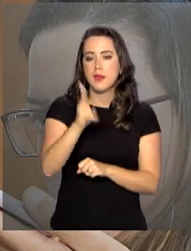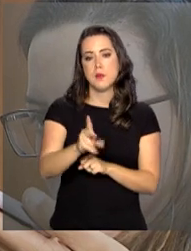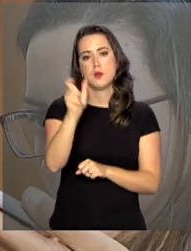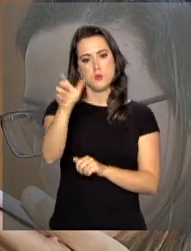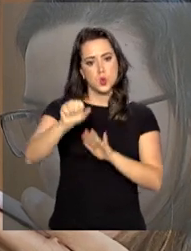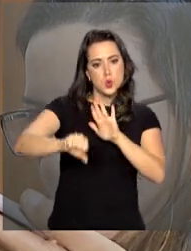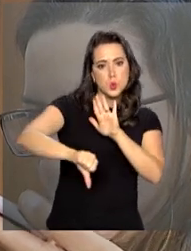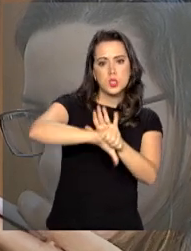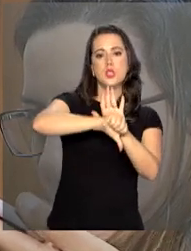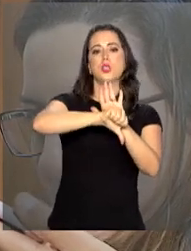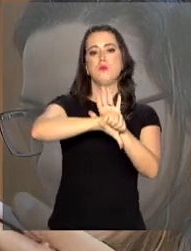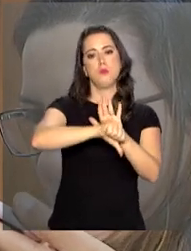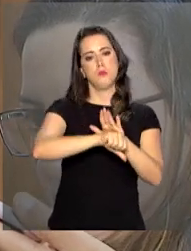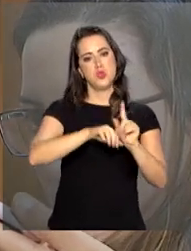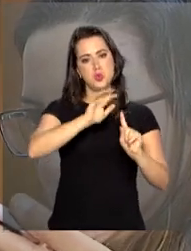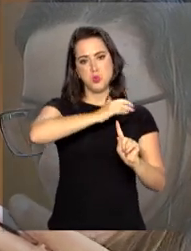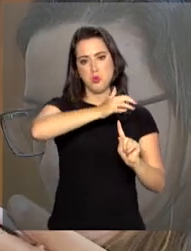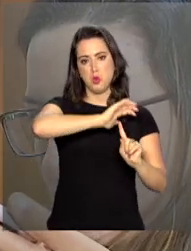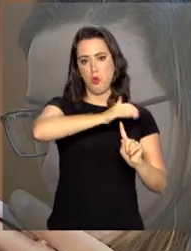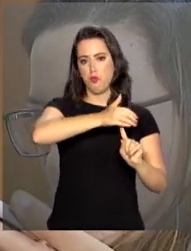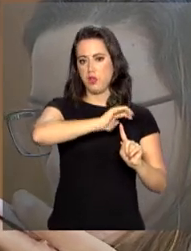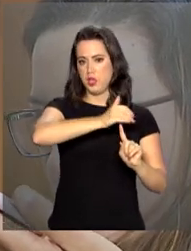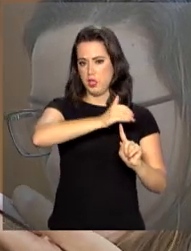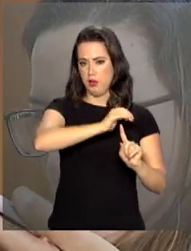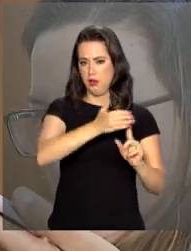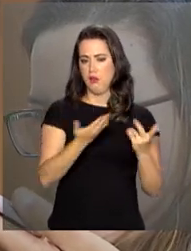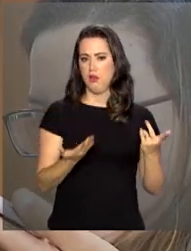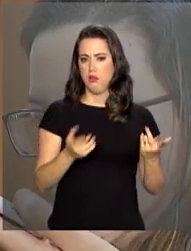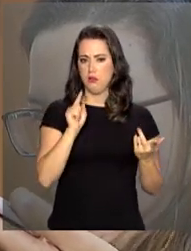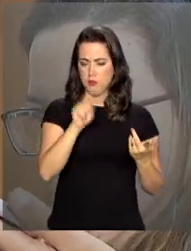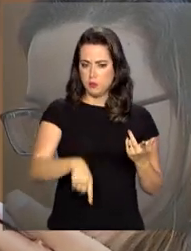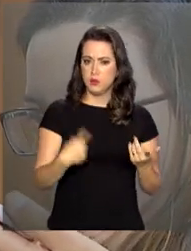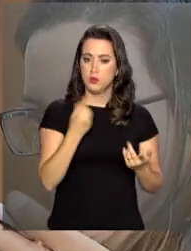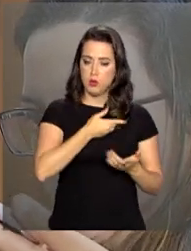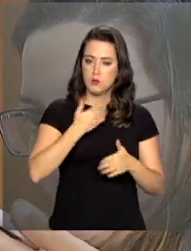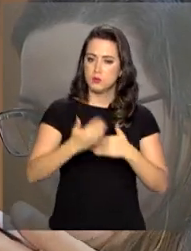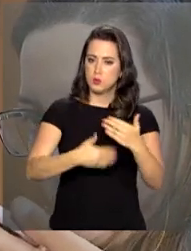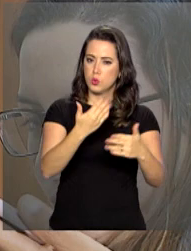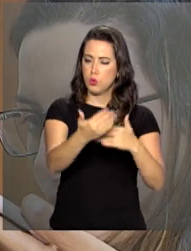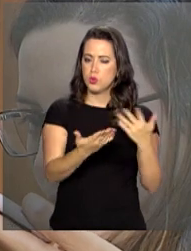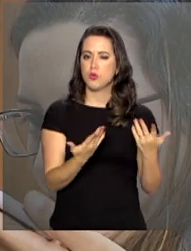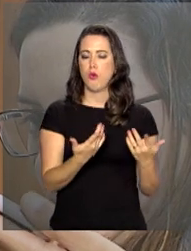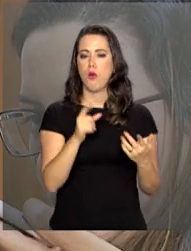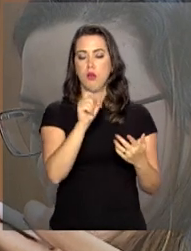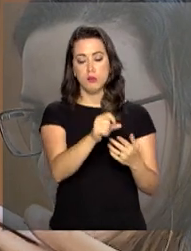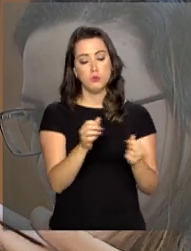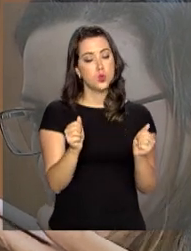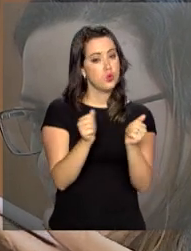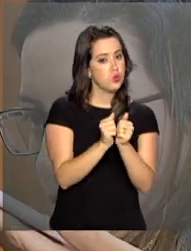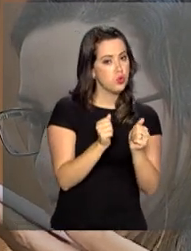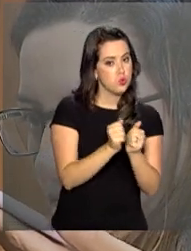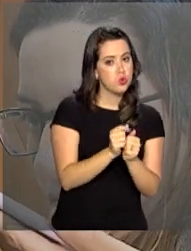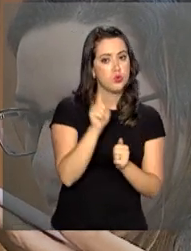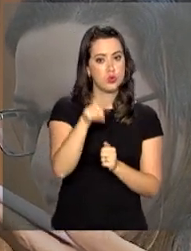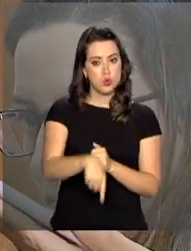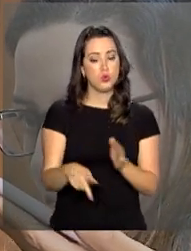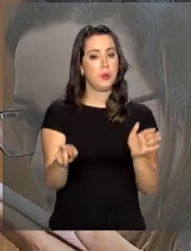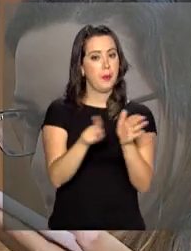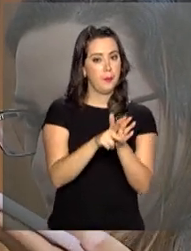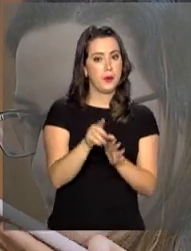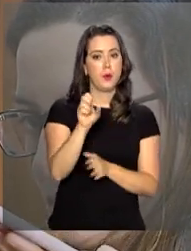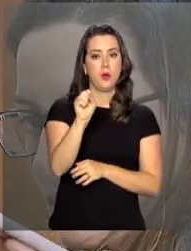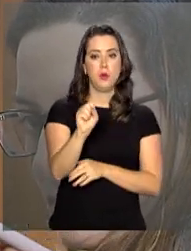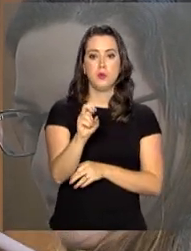tenho a menor sombra de dúvida. E nós vamos prosseguir nessa atuação conjunta, que é exatamente fruto do SUSP, o